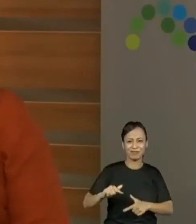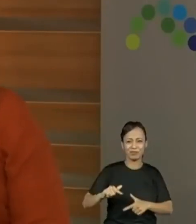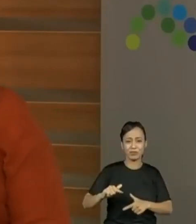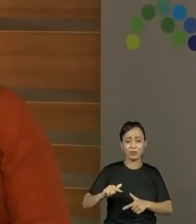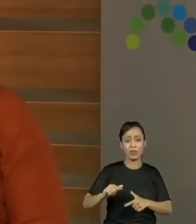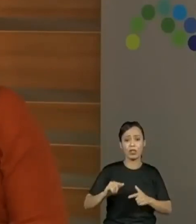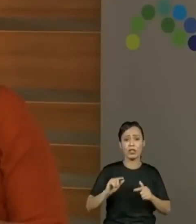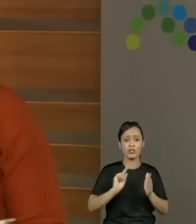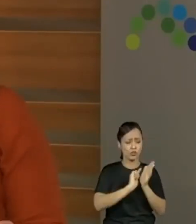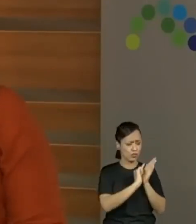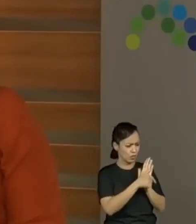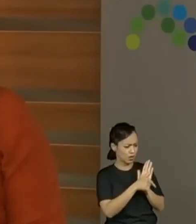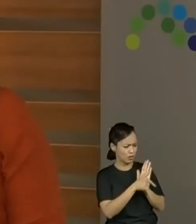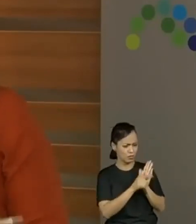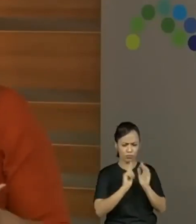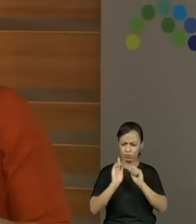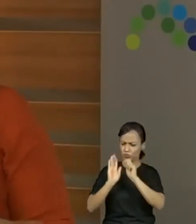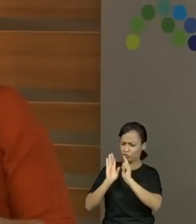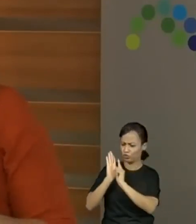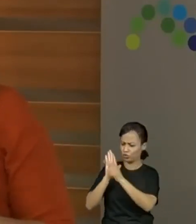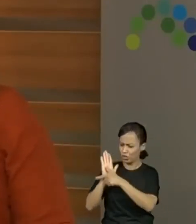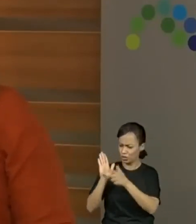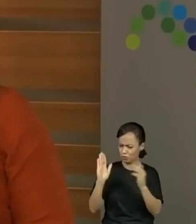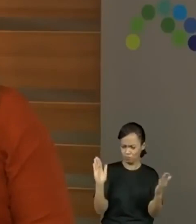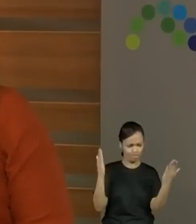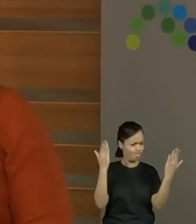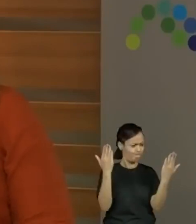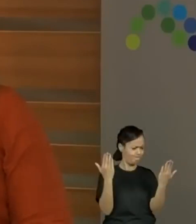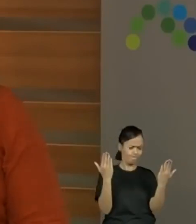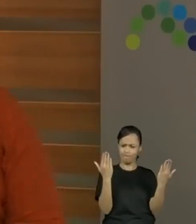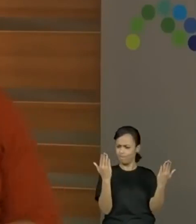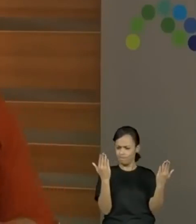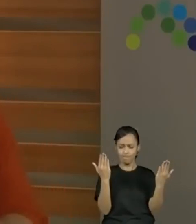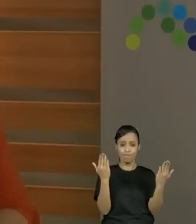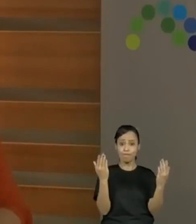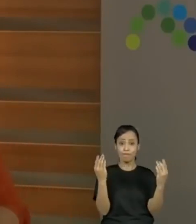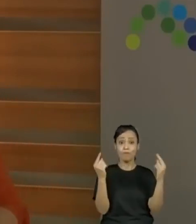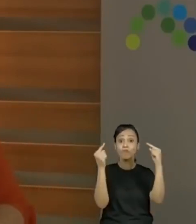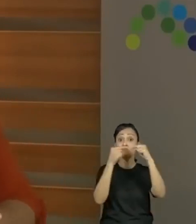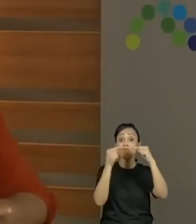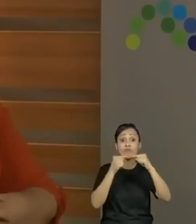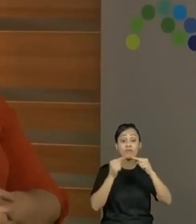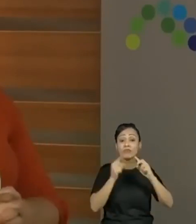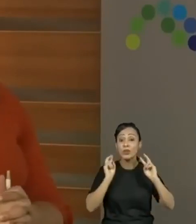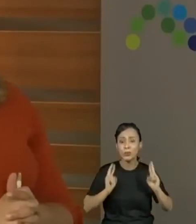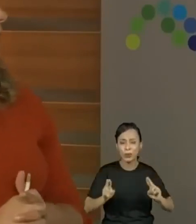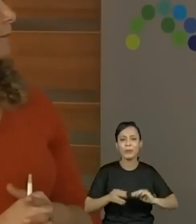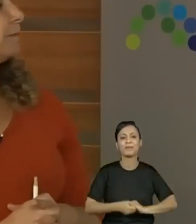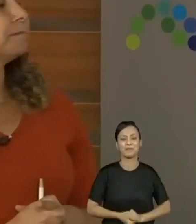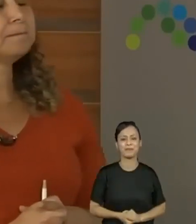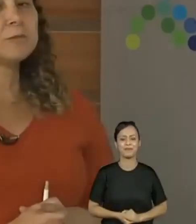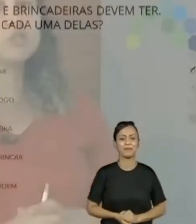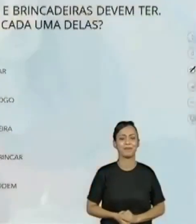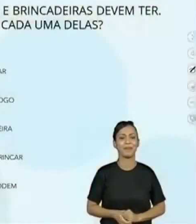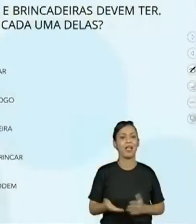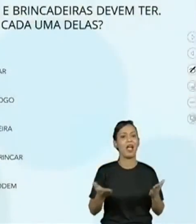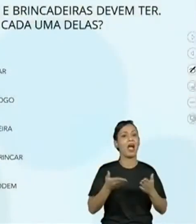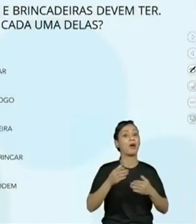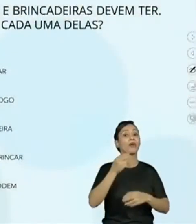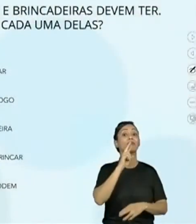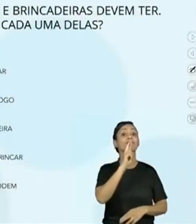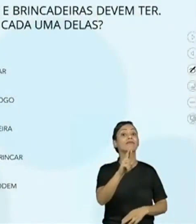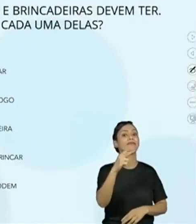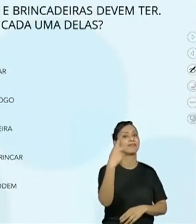textuais, buscando ali semelhanças e diferenças entre eles. Tudo bem? Sim. Agora é com vocês, turminha. De